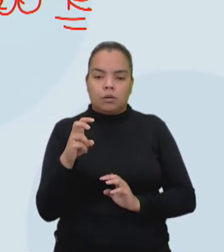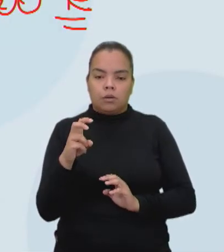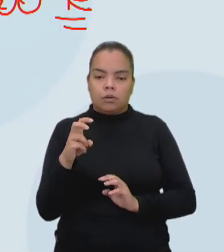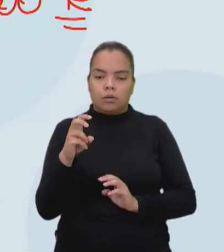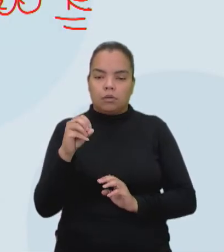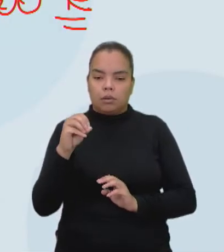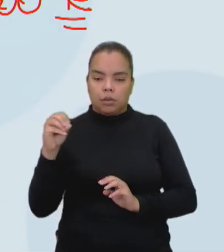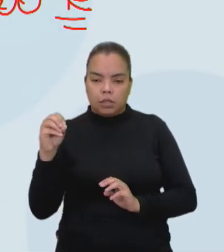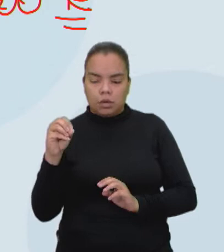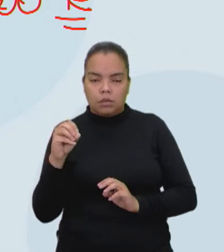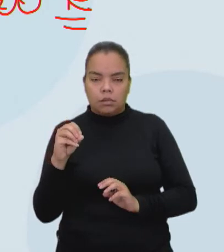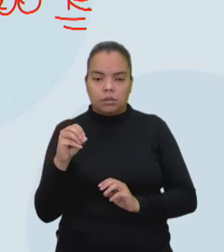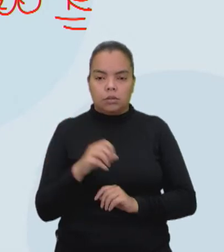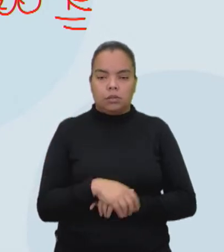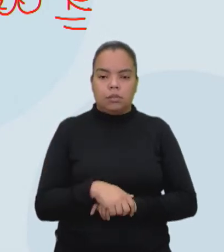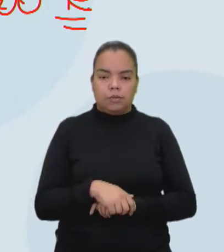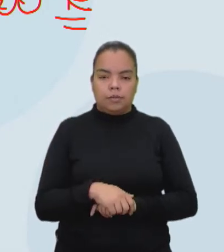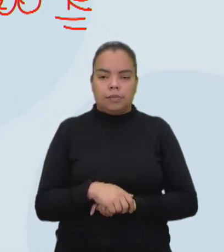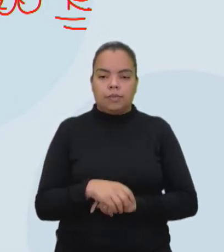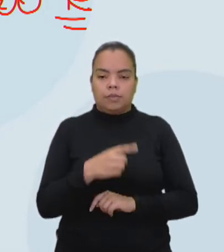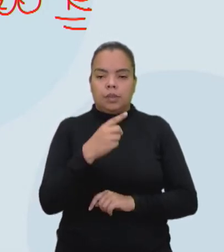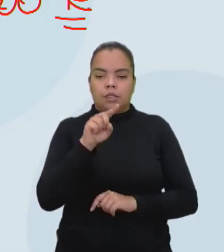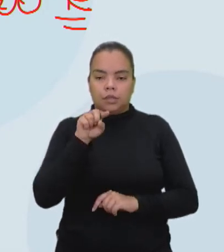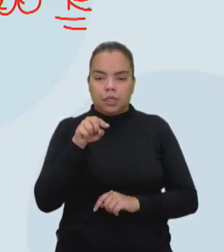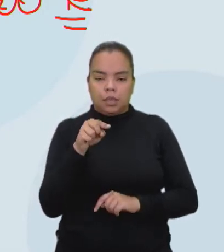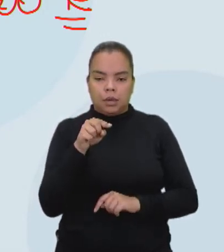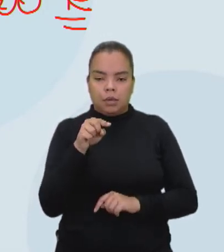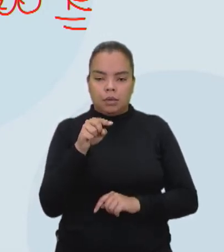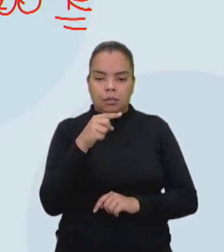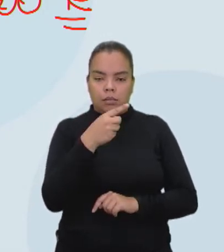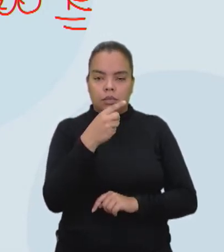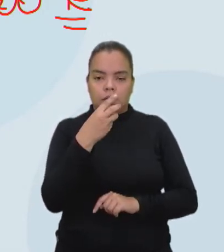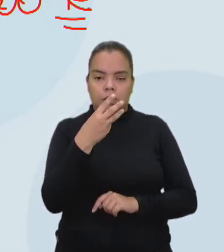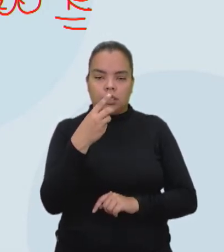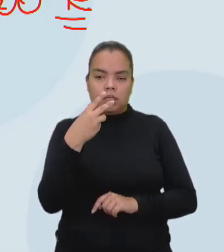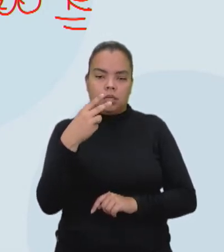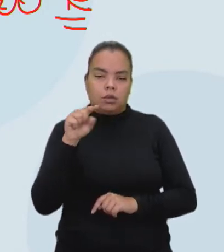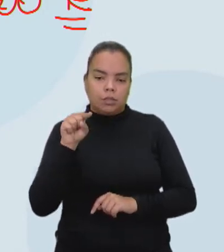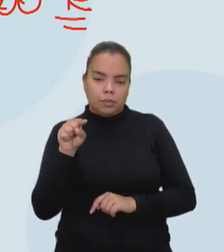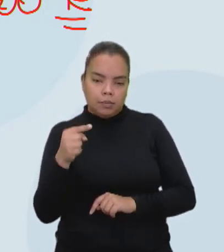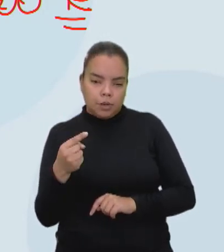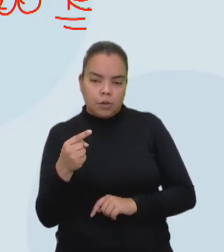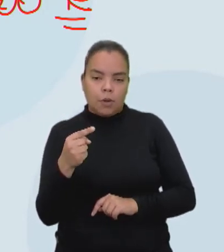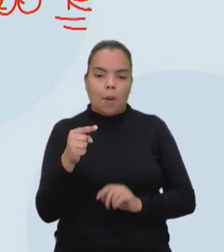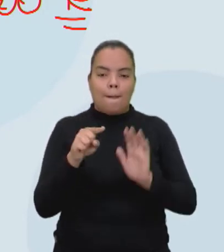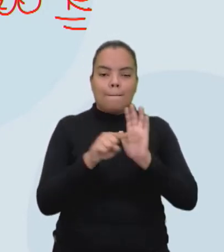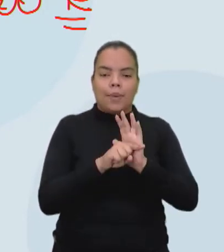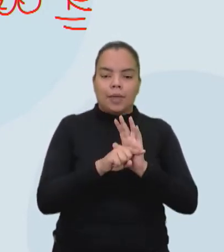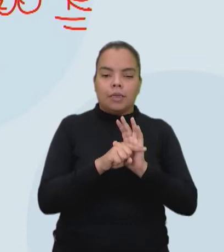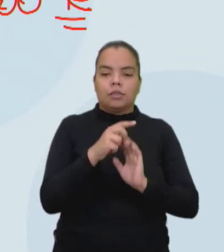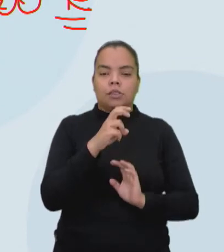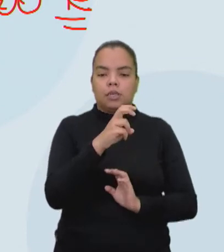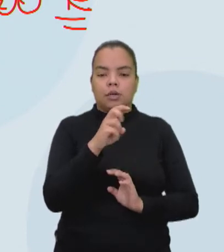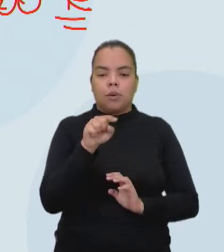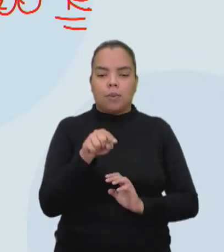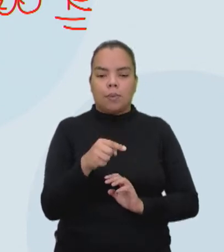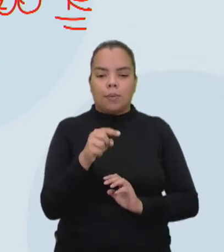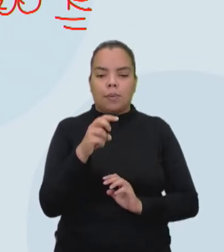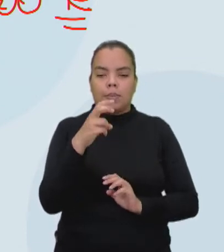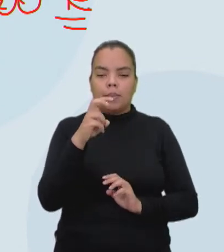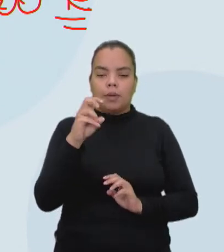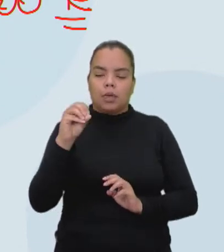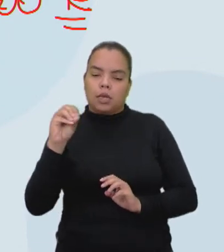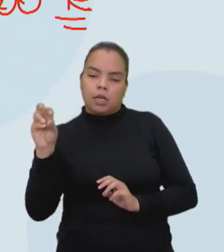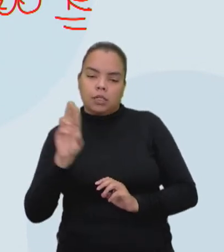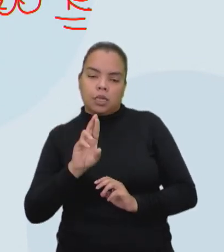menos 5.500, não é 55, 5.500.